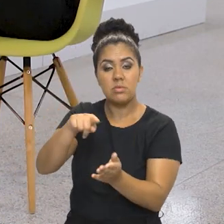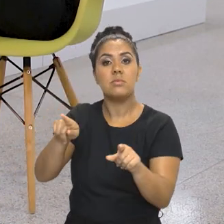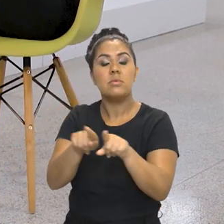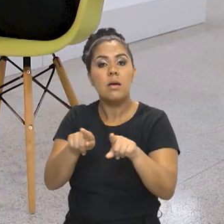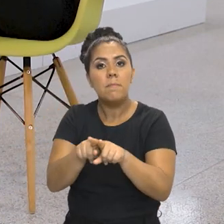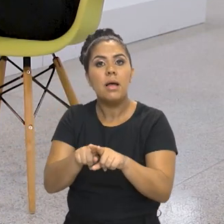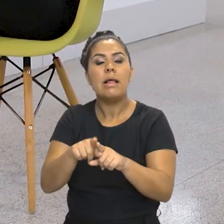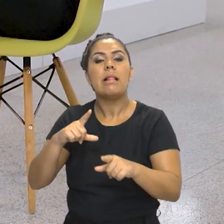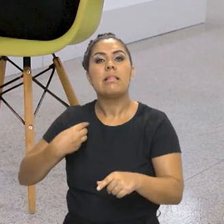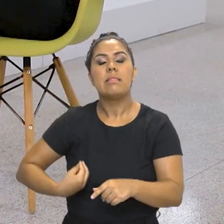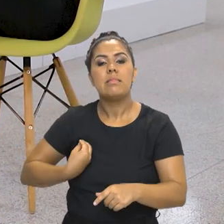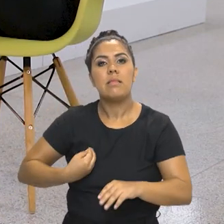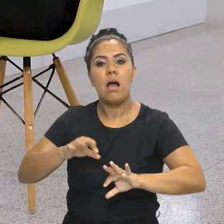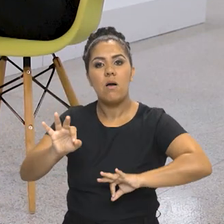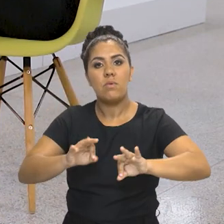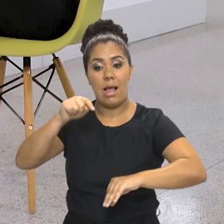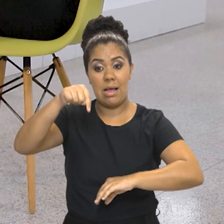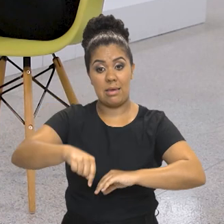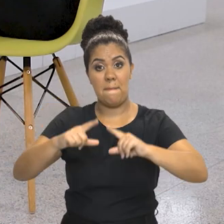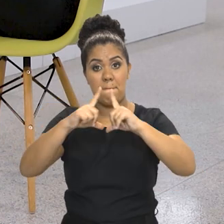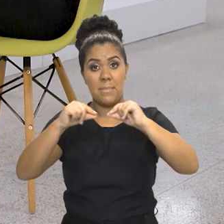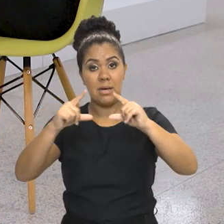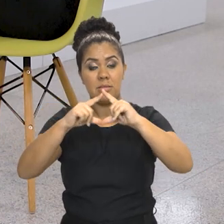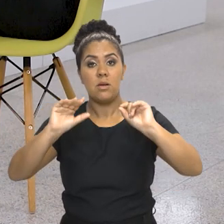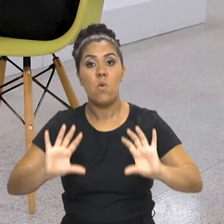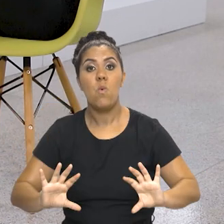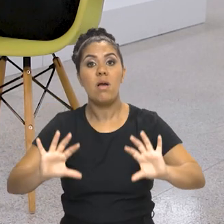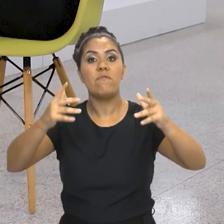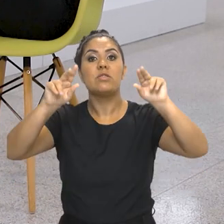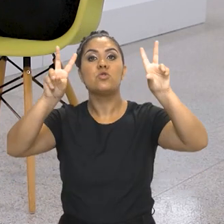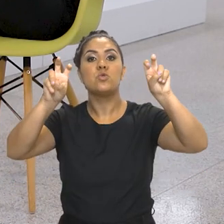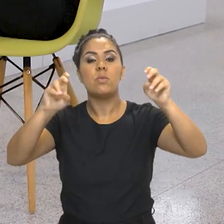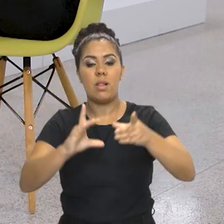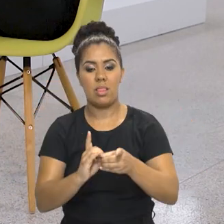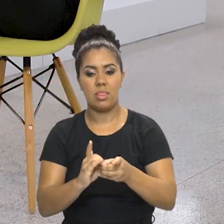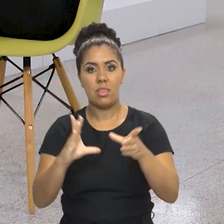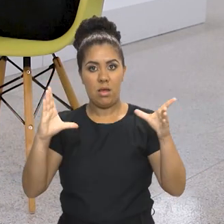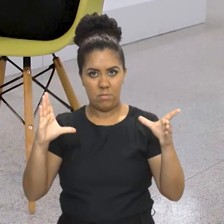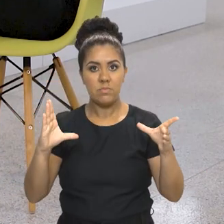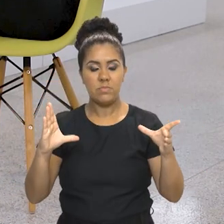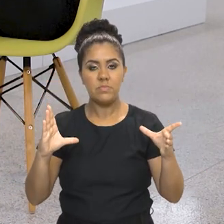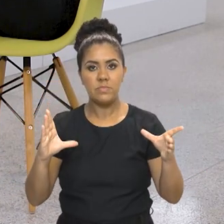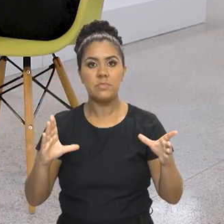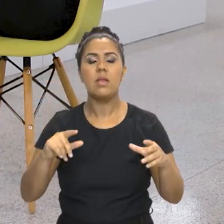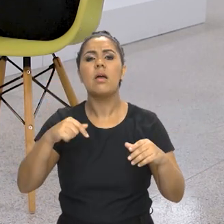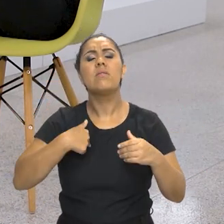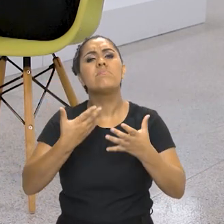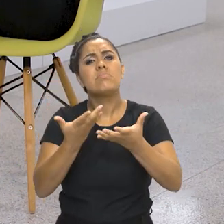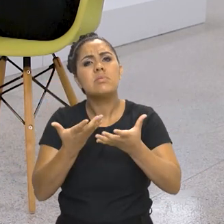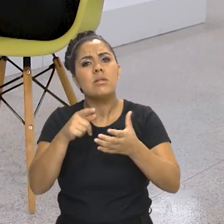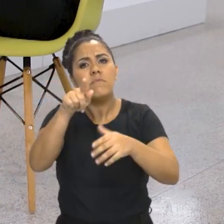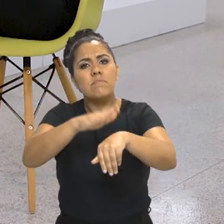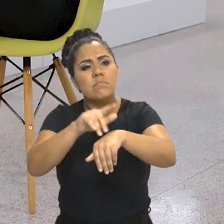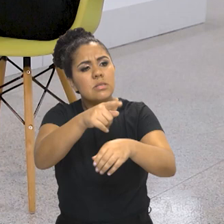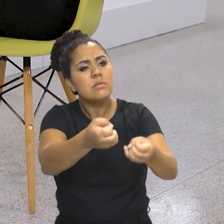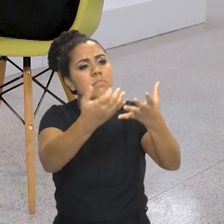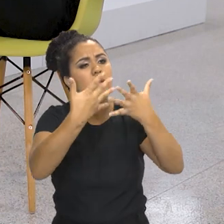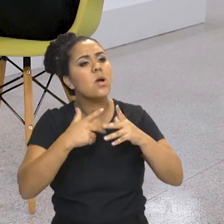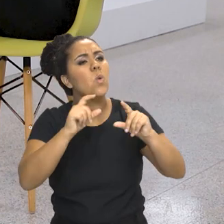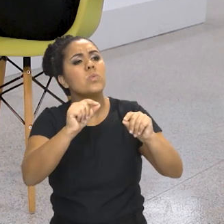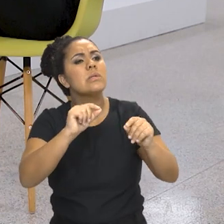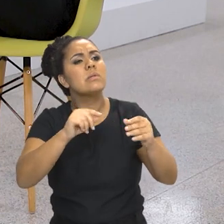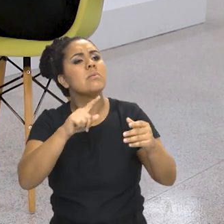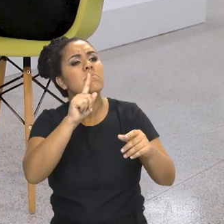ele está realizando em Brasília um evento sobre democracia. Queria que você explicasse um pouquinho mais do que se